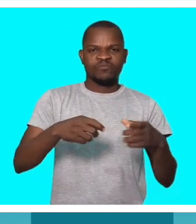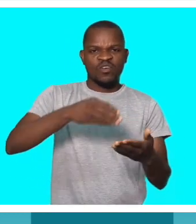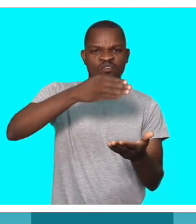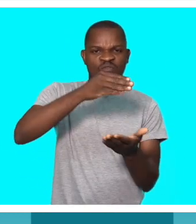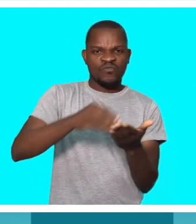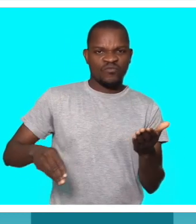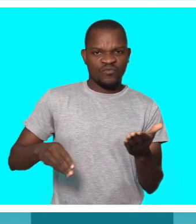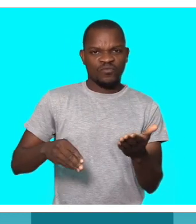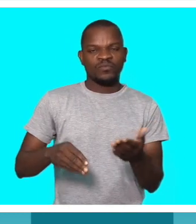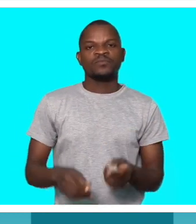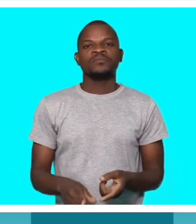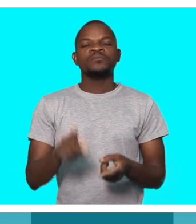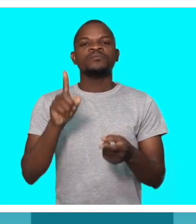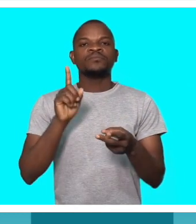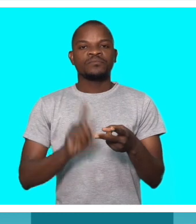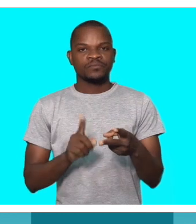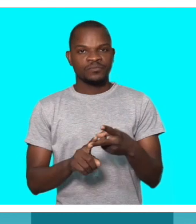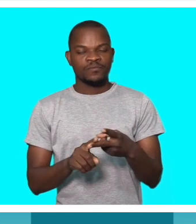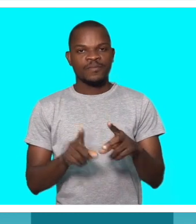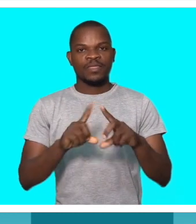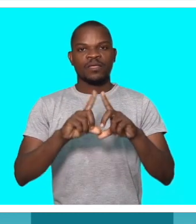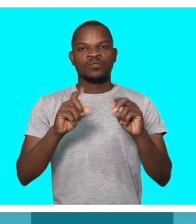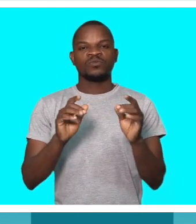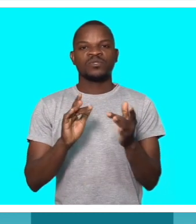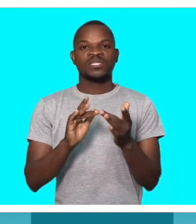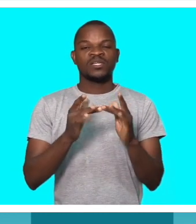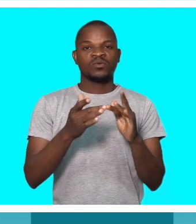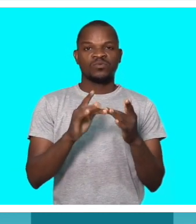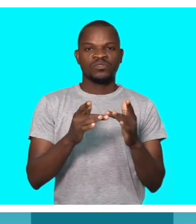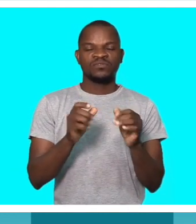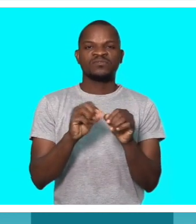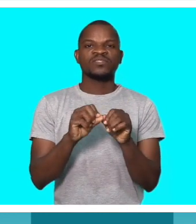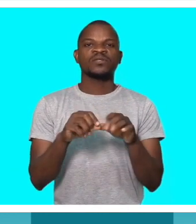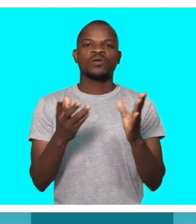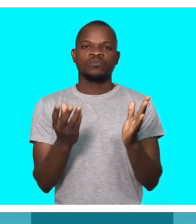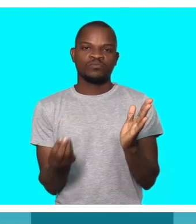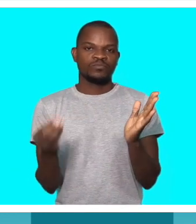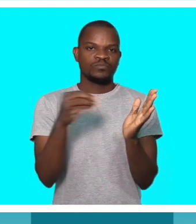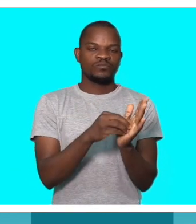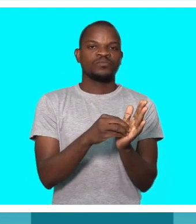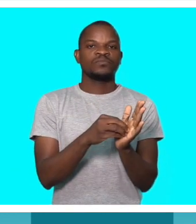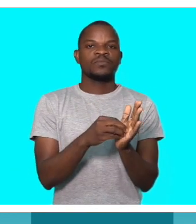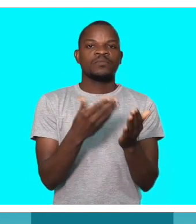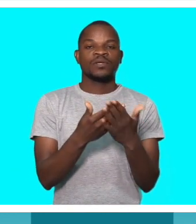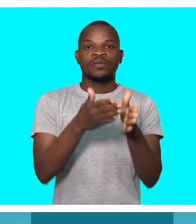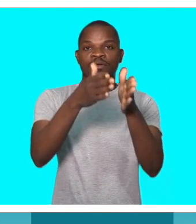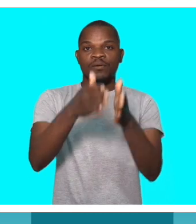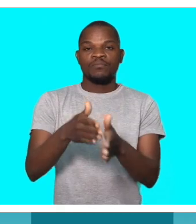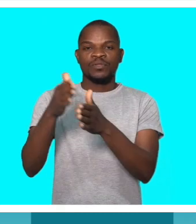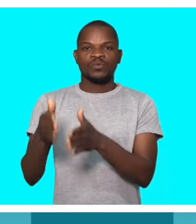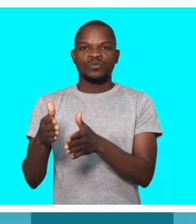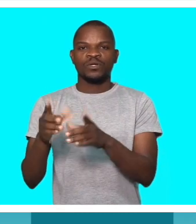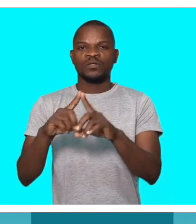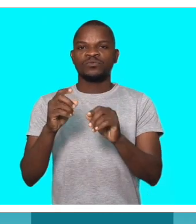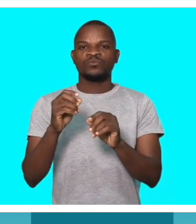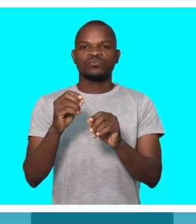CIMO Red. E a segunda é a tecnologia MyFare, nele incorporada, que permite aos passageiros dos